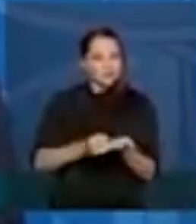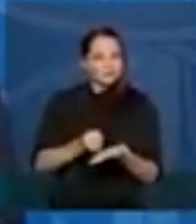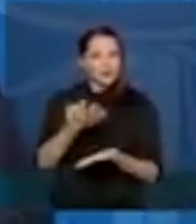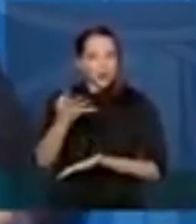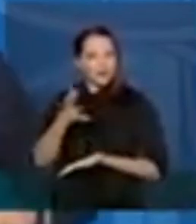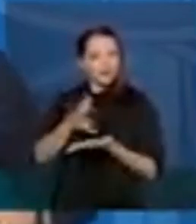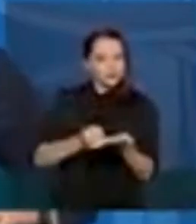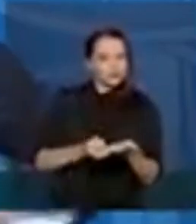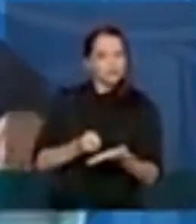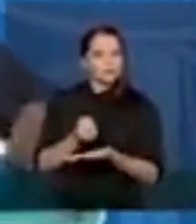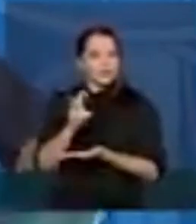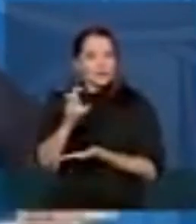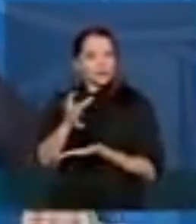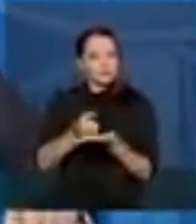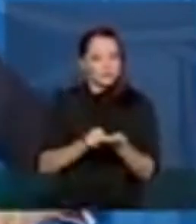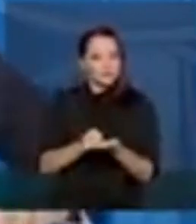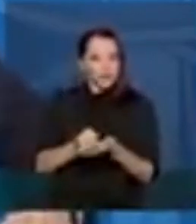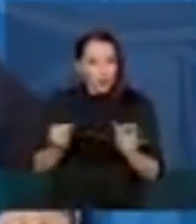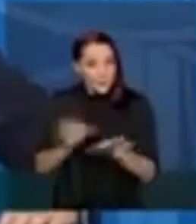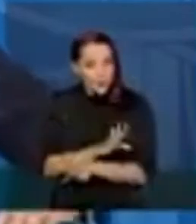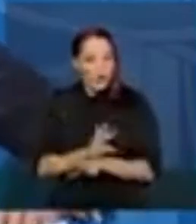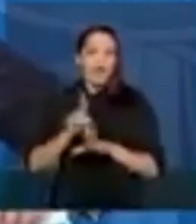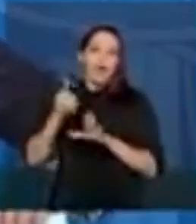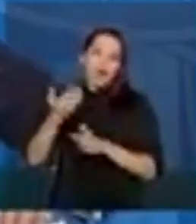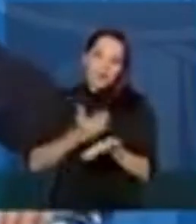do auxílio extensão. Pode passar, por favor?